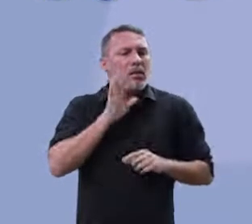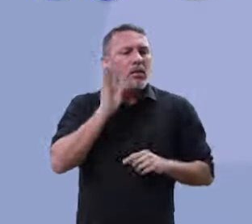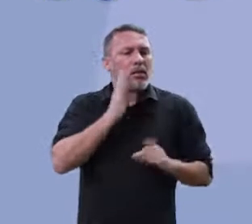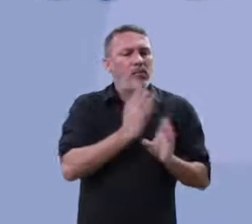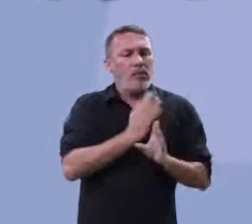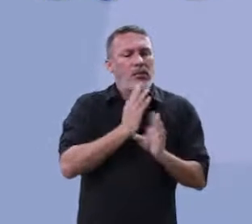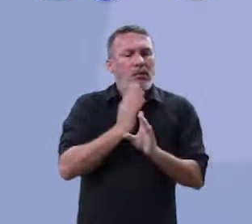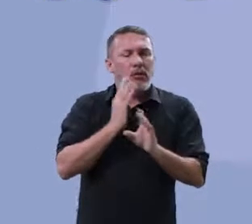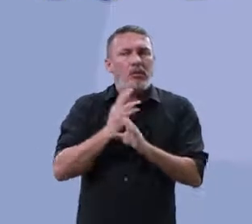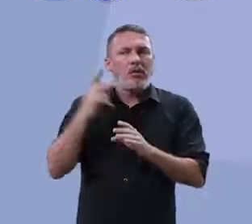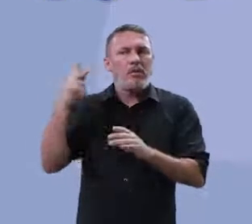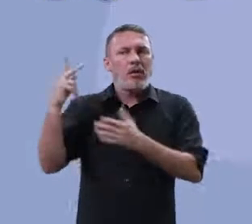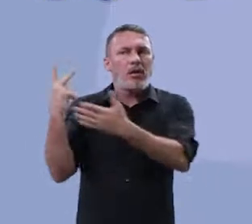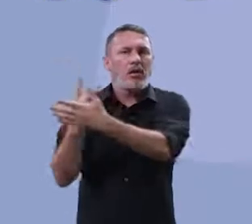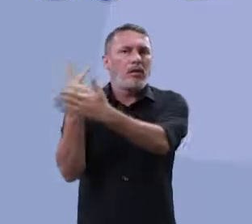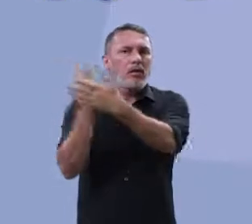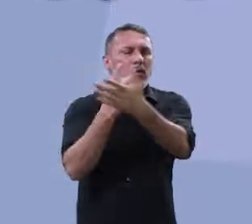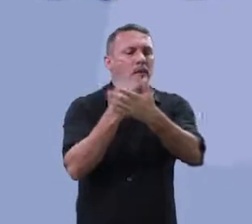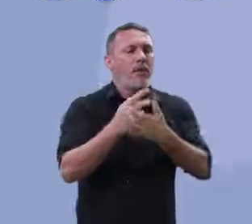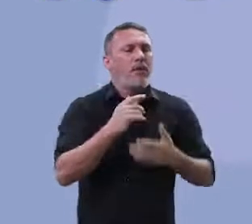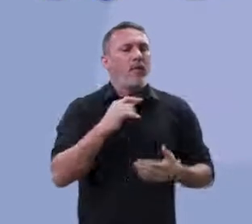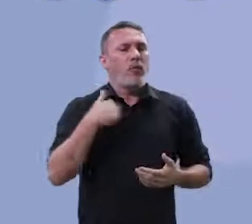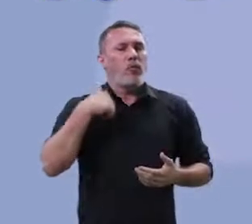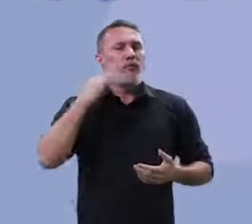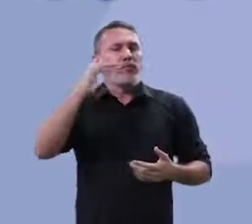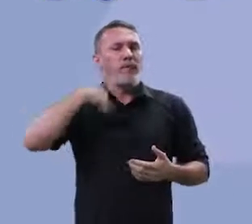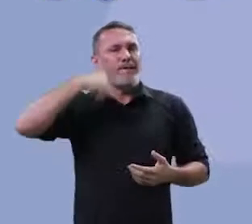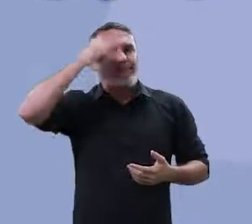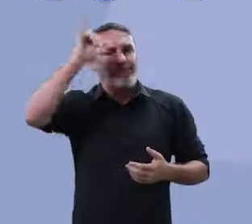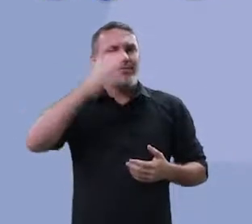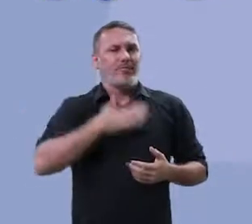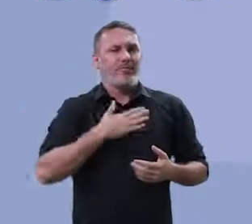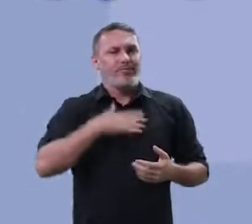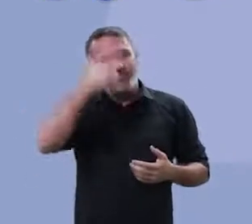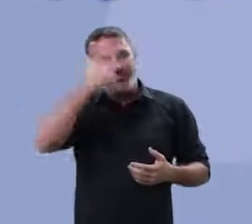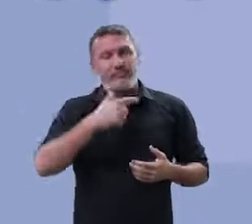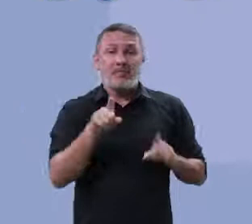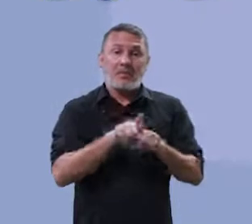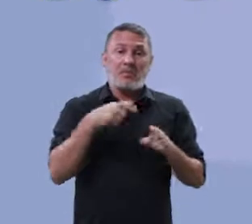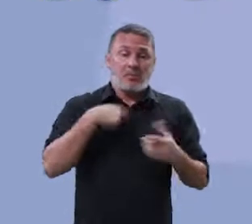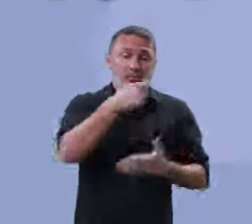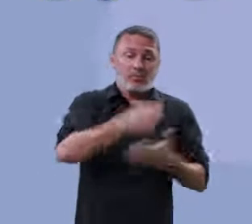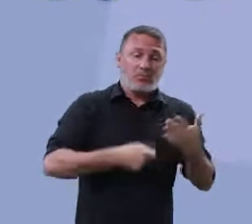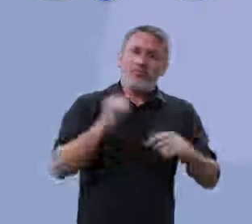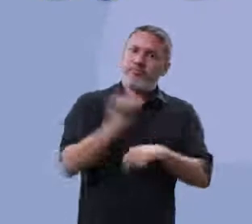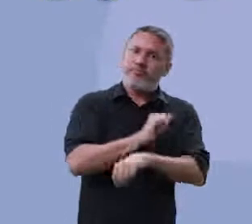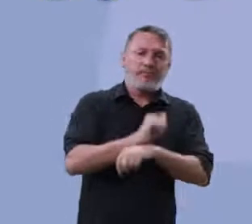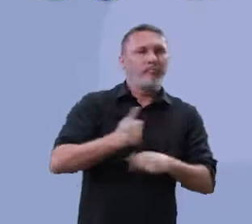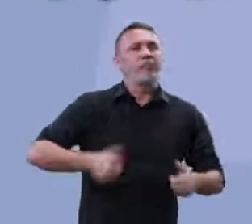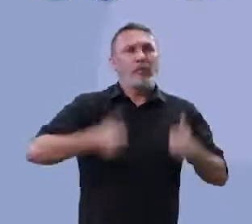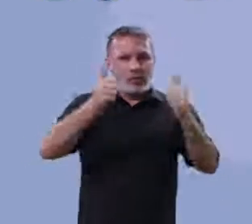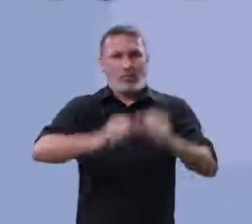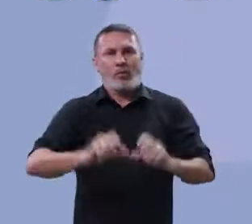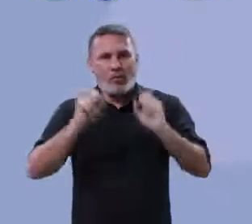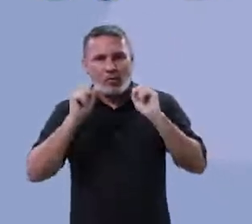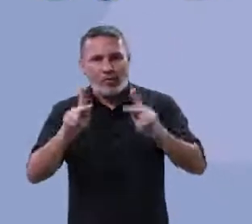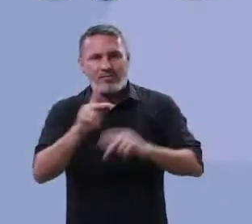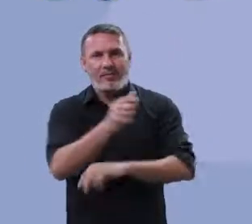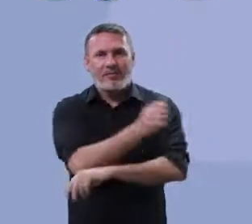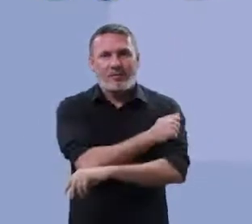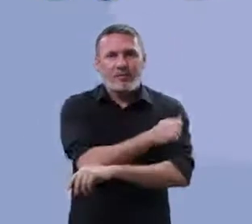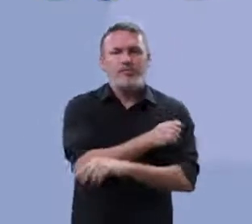Quando você vai corrigindo os erros, você vai vendo o erro do outro e não vai cometendo o mesmo erro. Ou corrigir sua própria redação, que isso é o bacana.